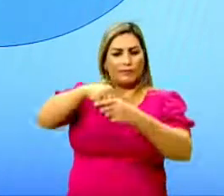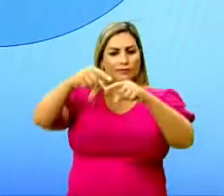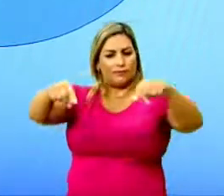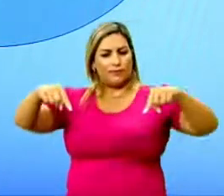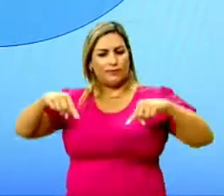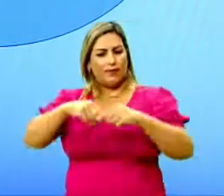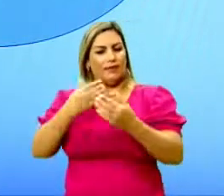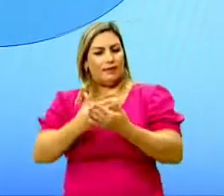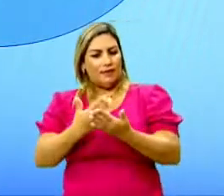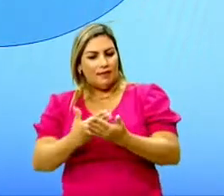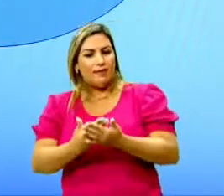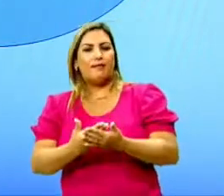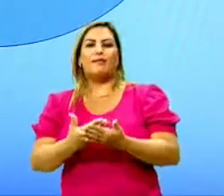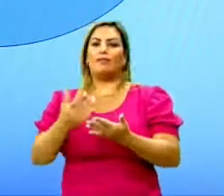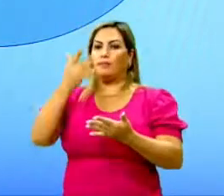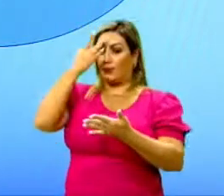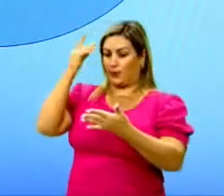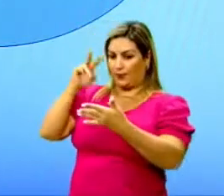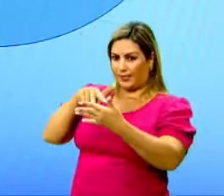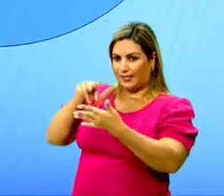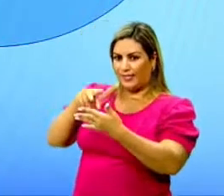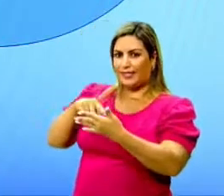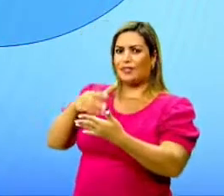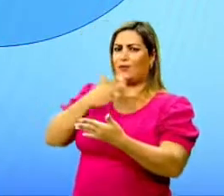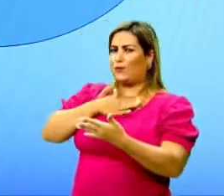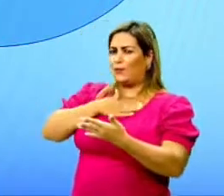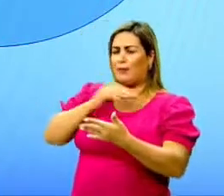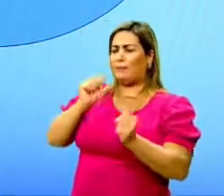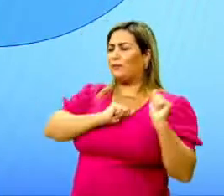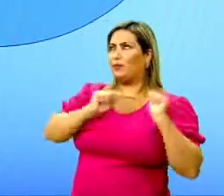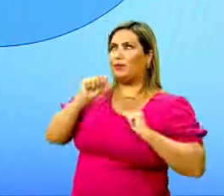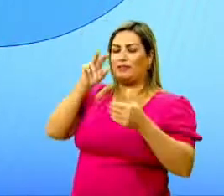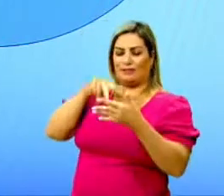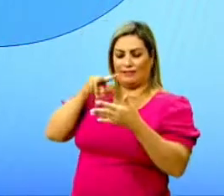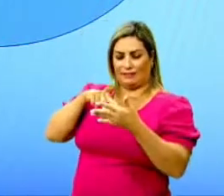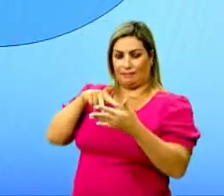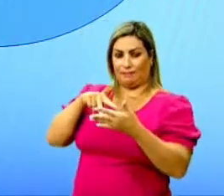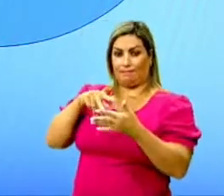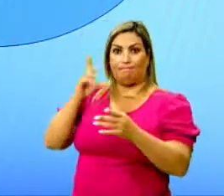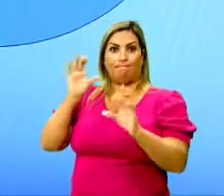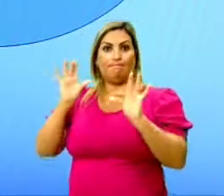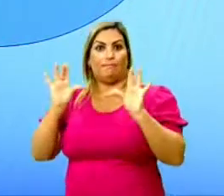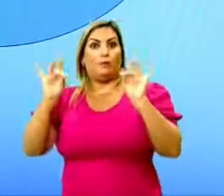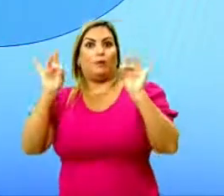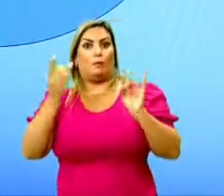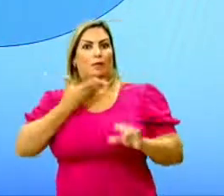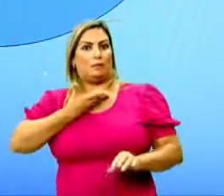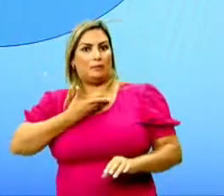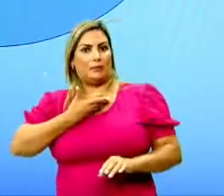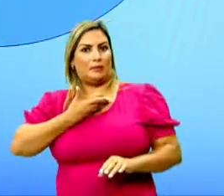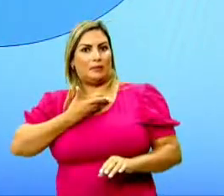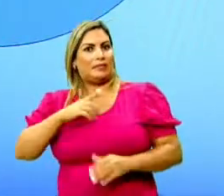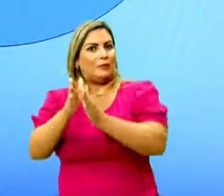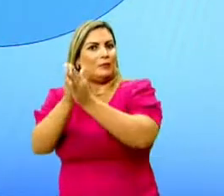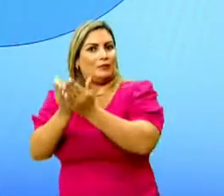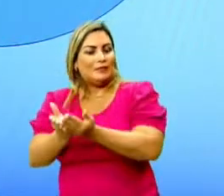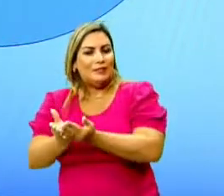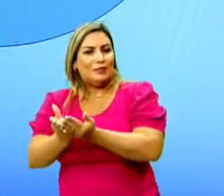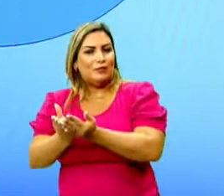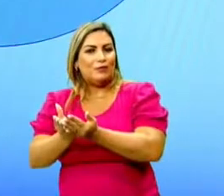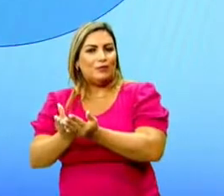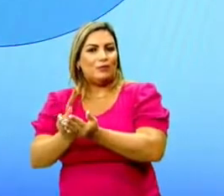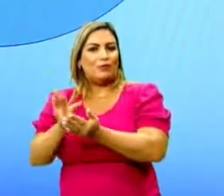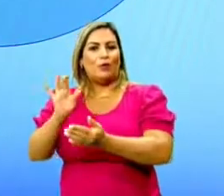sala de aula, e que ela era uma leitora assídua, gostava de ler. E aí ela descobre que uma colega tem o livro,